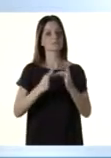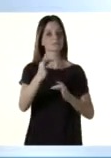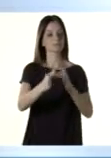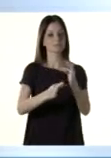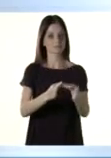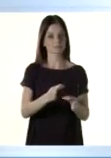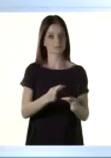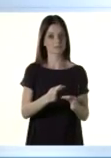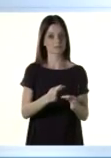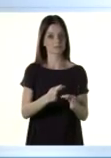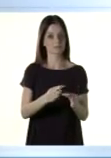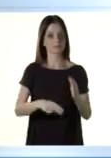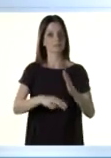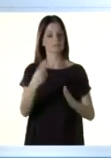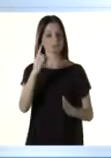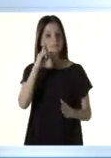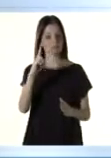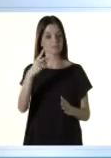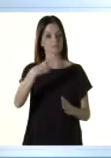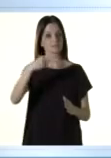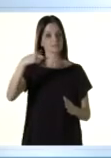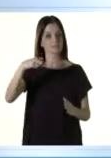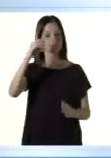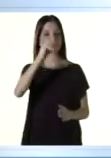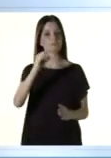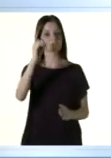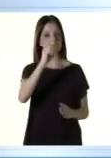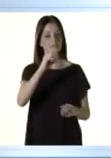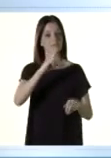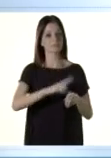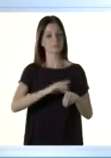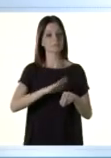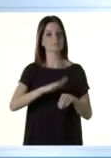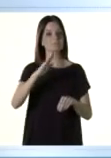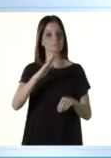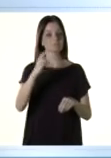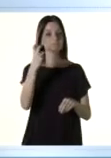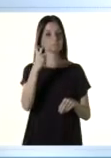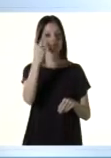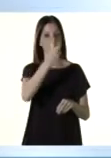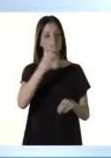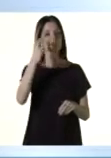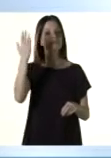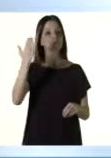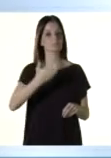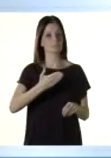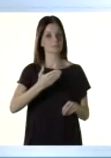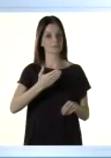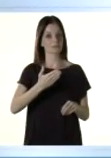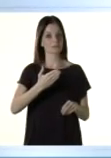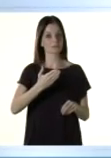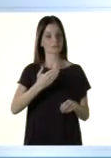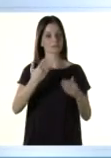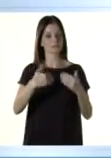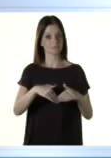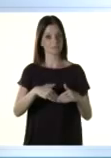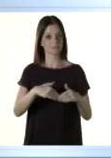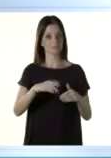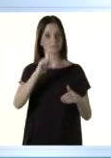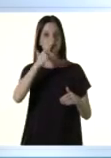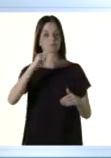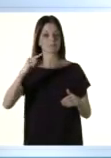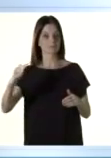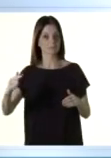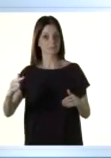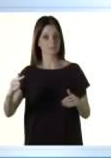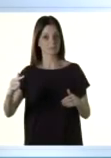e suas tecnologias. No segundo dia, 27 de outubro, o tempo é maior. São cinco horas e meia para as seguintes provas.